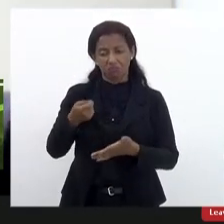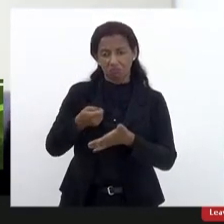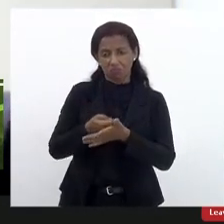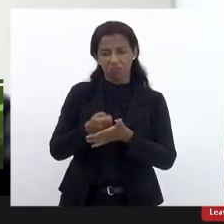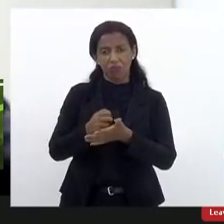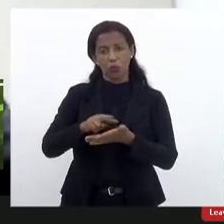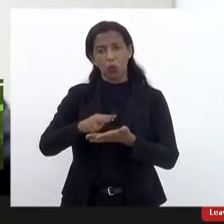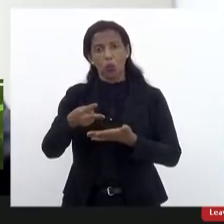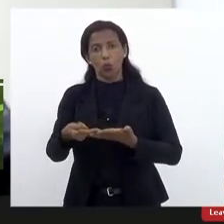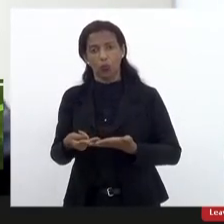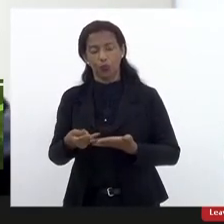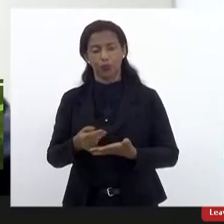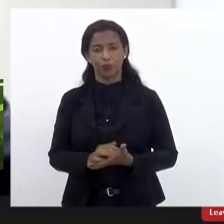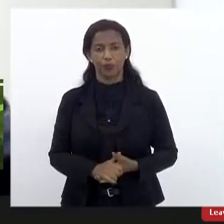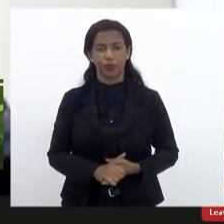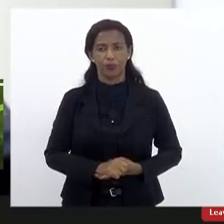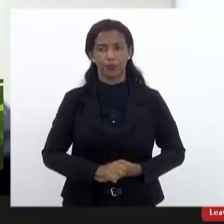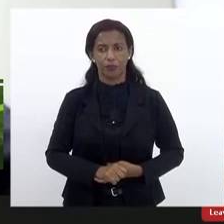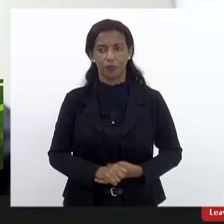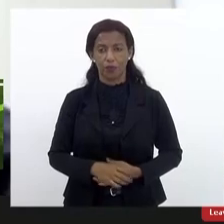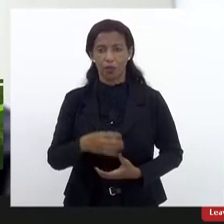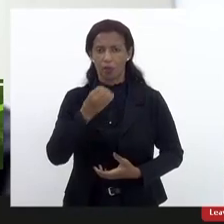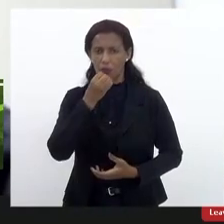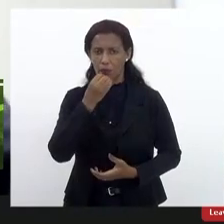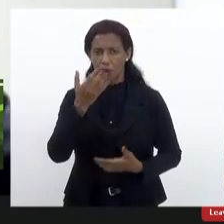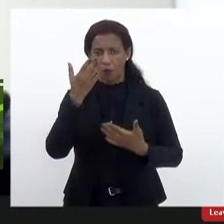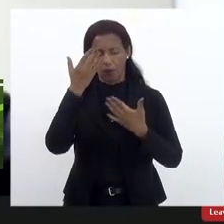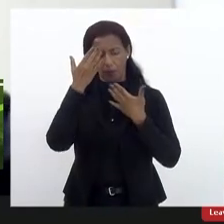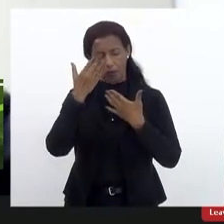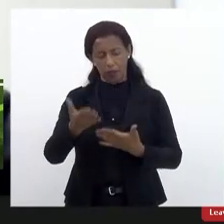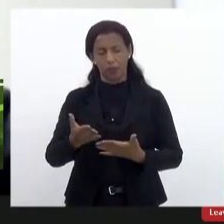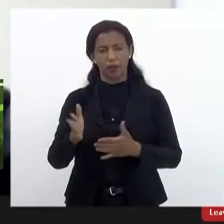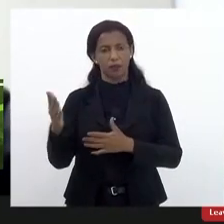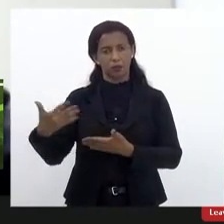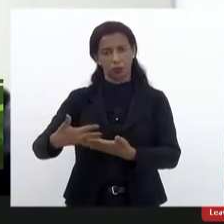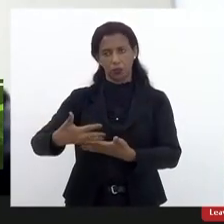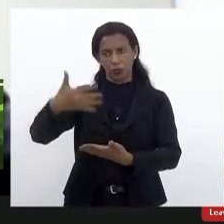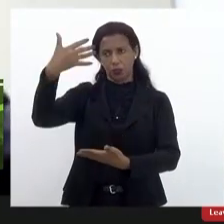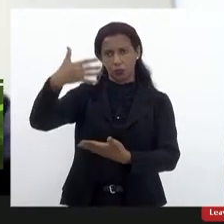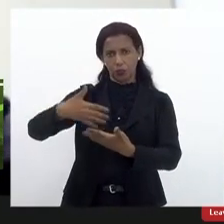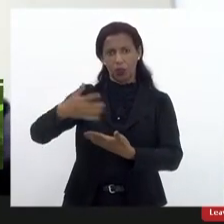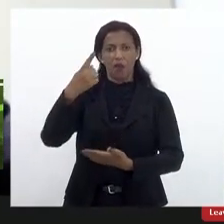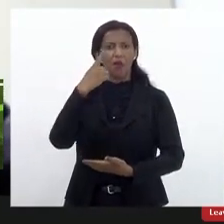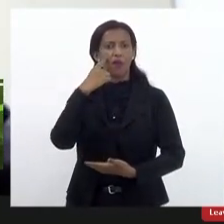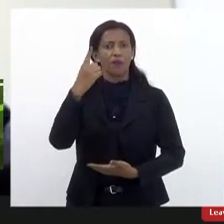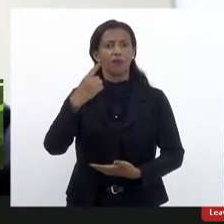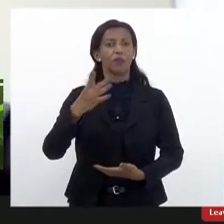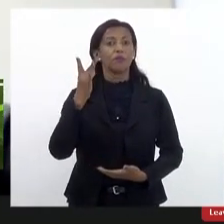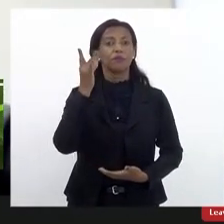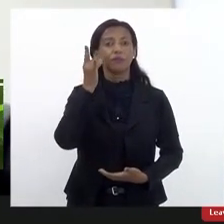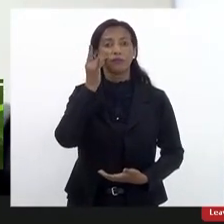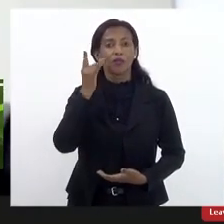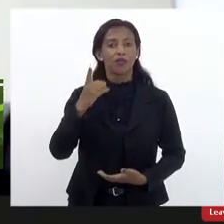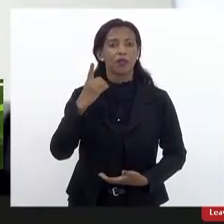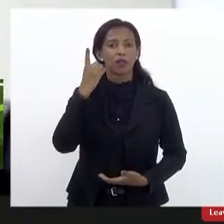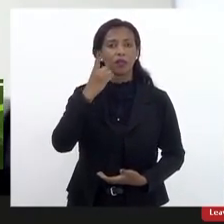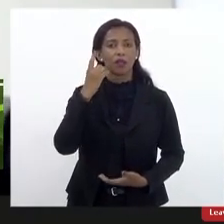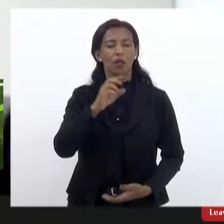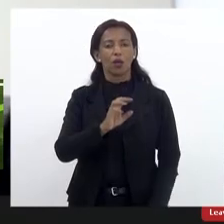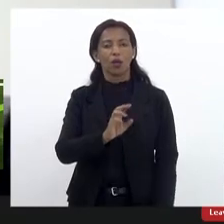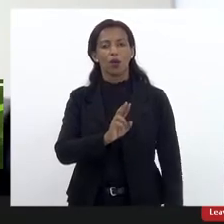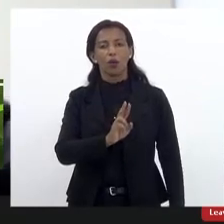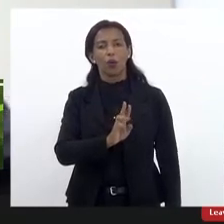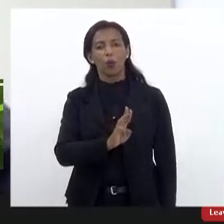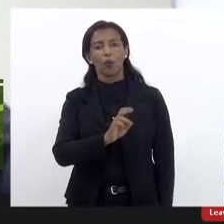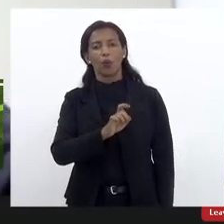quadros. Bom, agradeço essa apresentação. Registro aqui a presença do deputado Elton José.